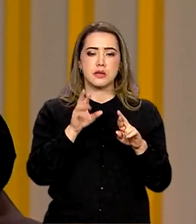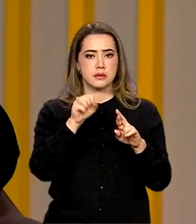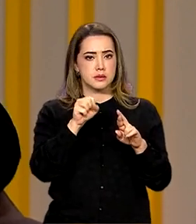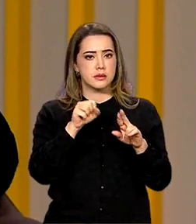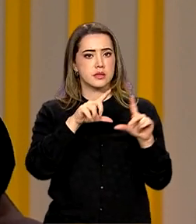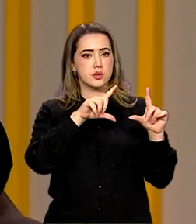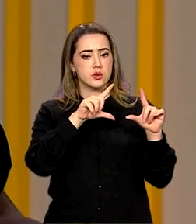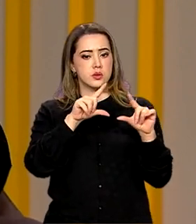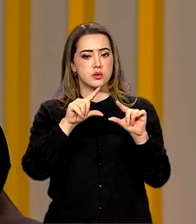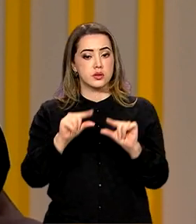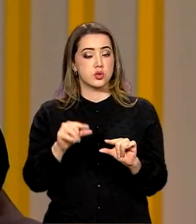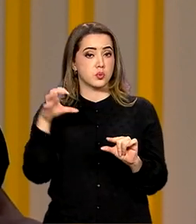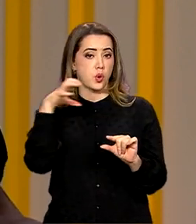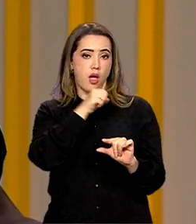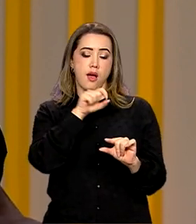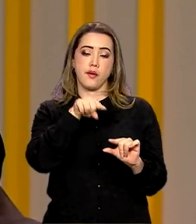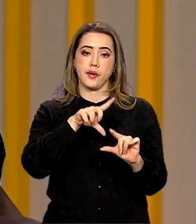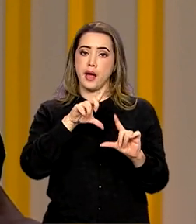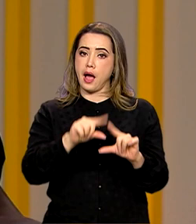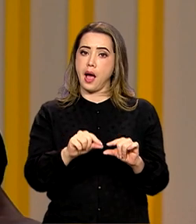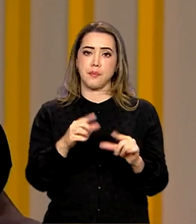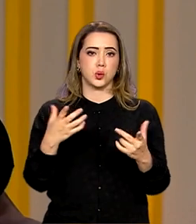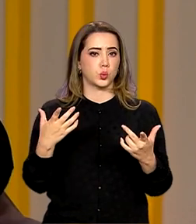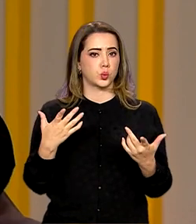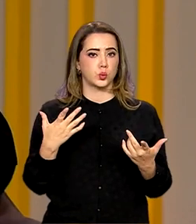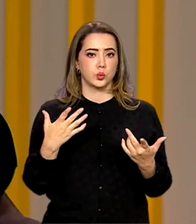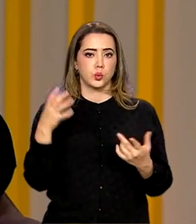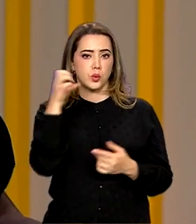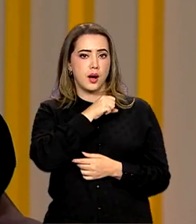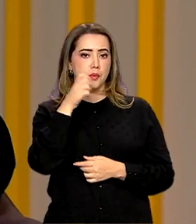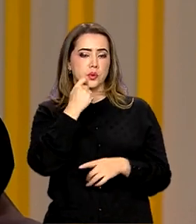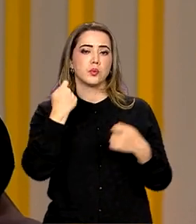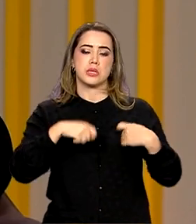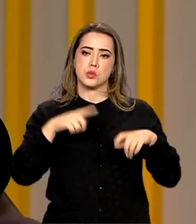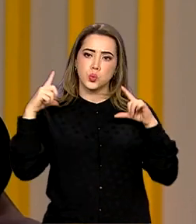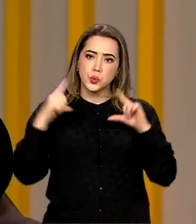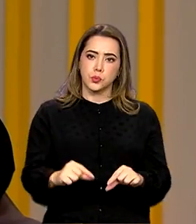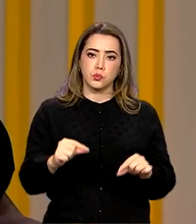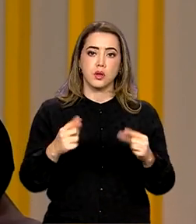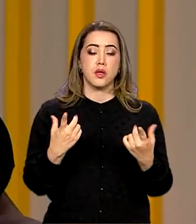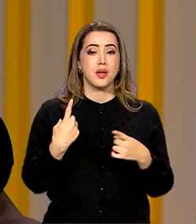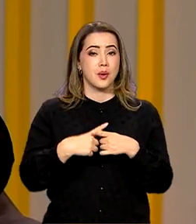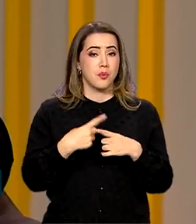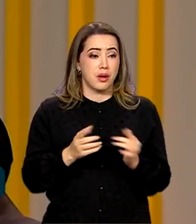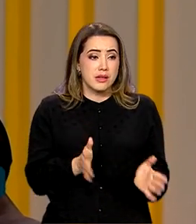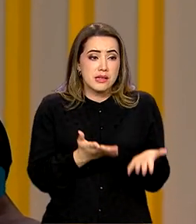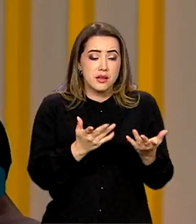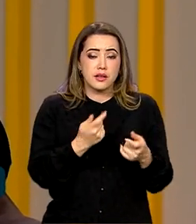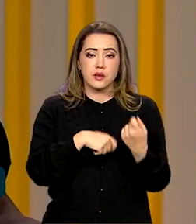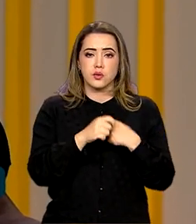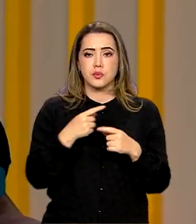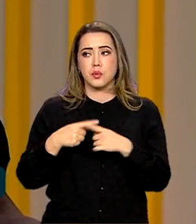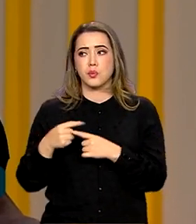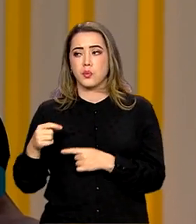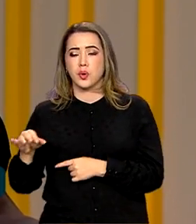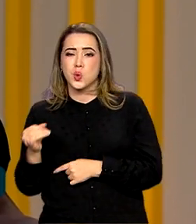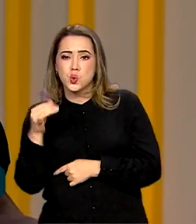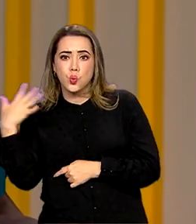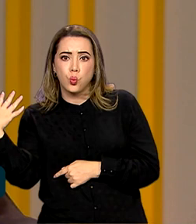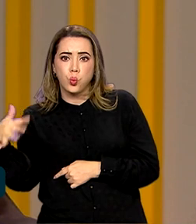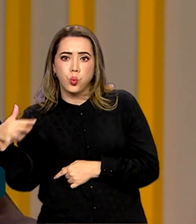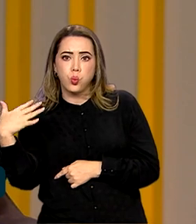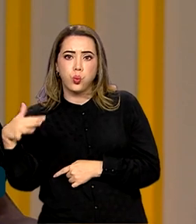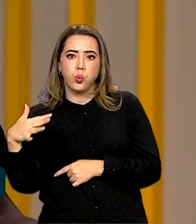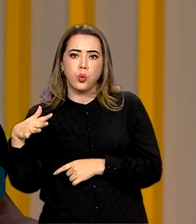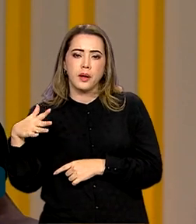reduza o mais rápido possível para acelerar a economia. Porque a taxa de juros muito alta, ela é uma